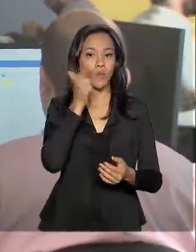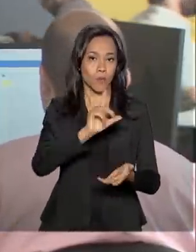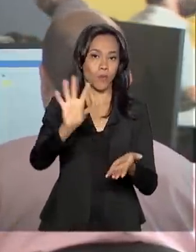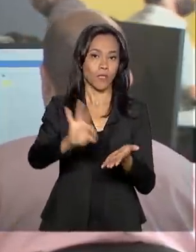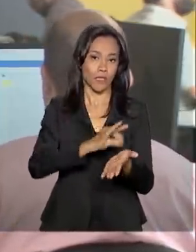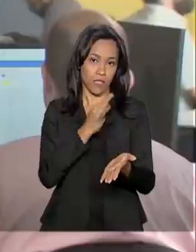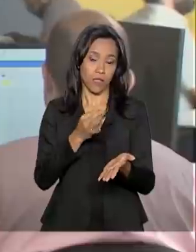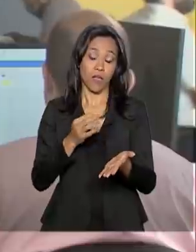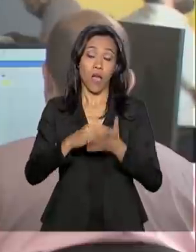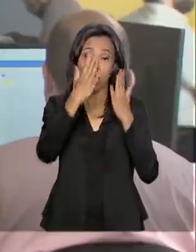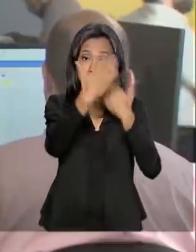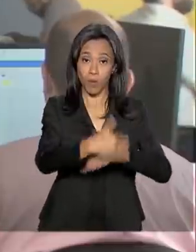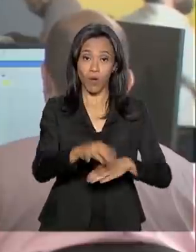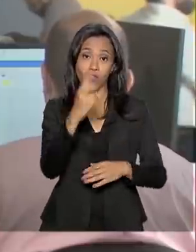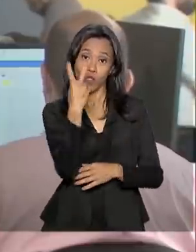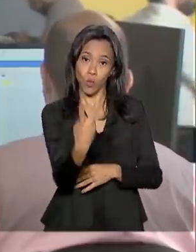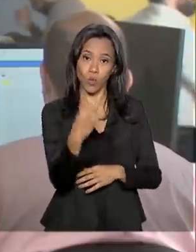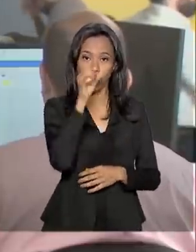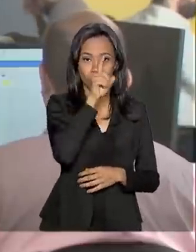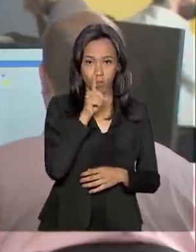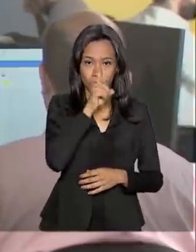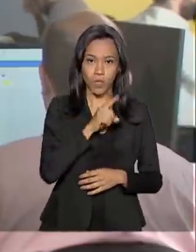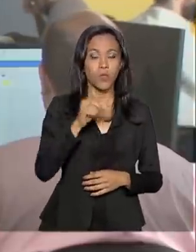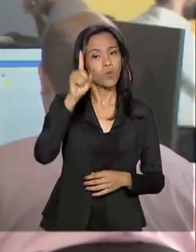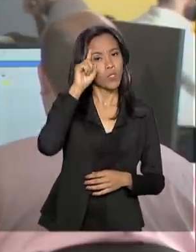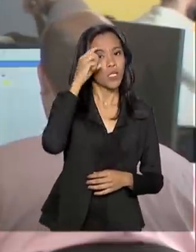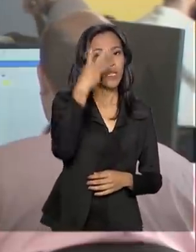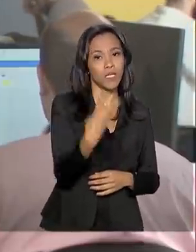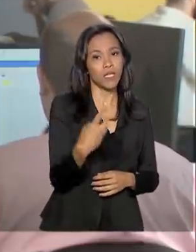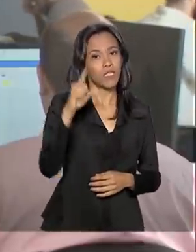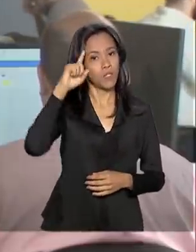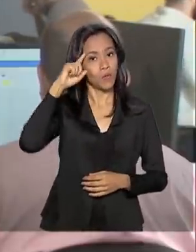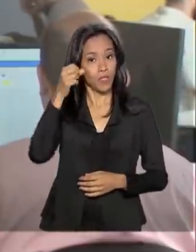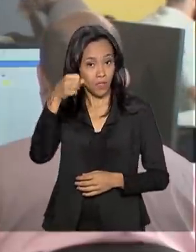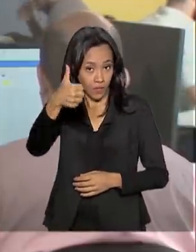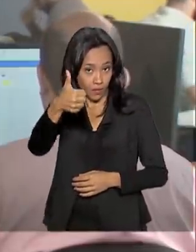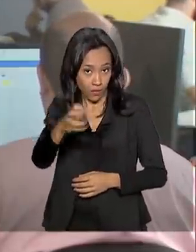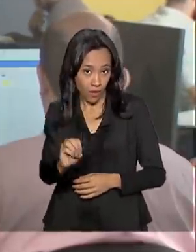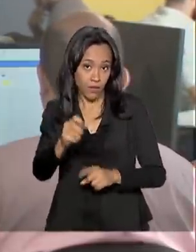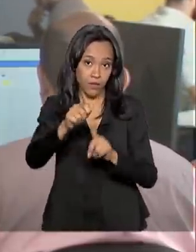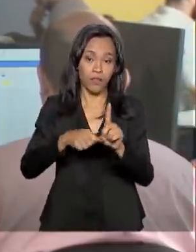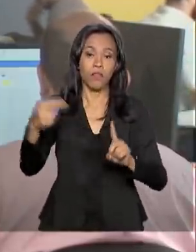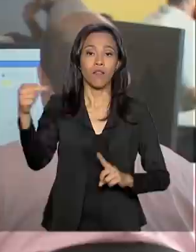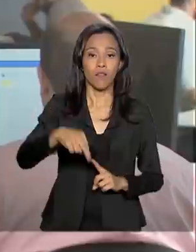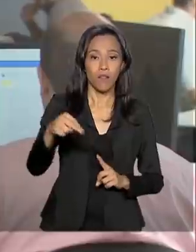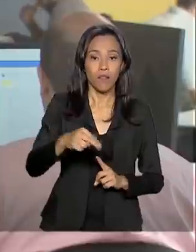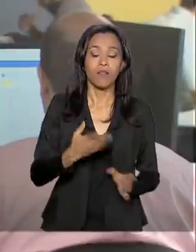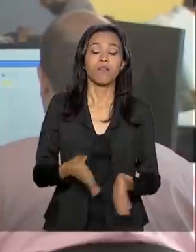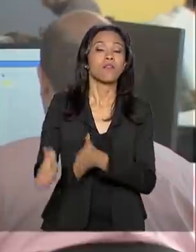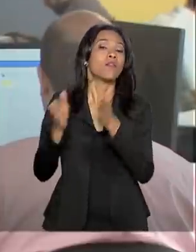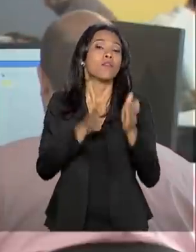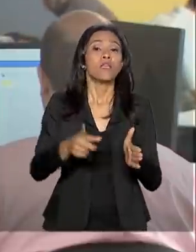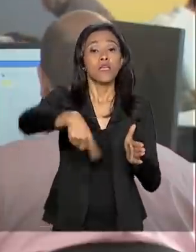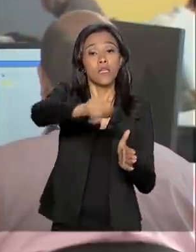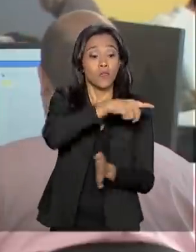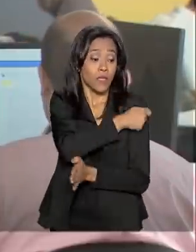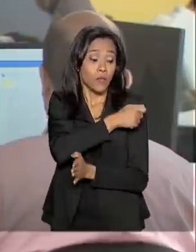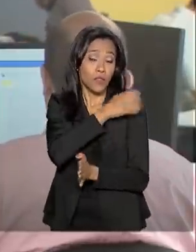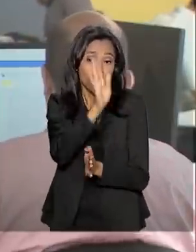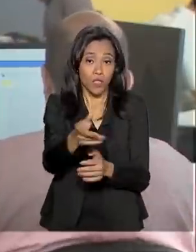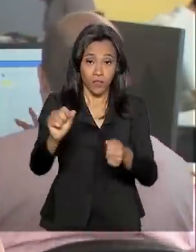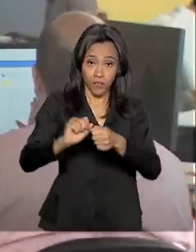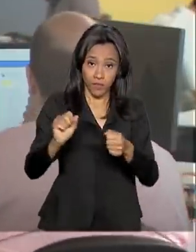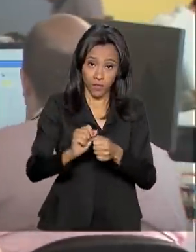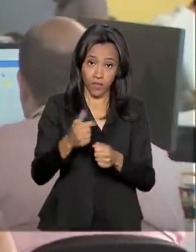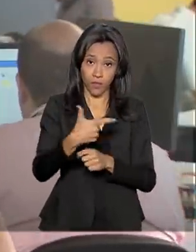provas serão aplicadas em dois domingos, 3 e 10 de novembro. E os estudantes que fizeram o Enem em 2018